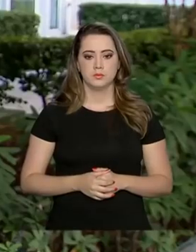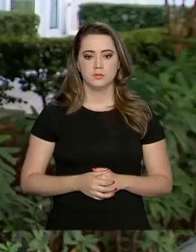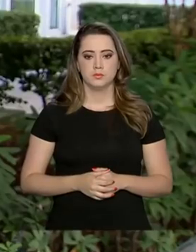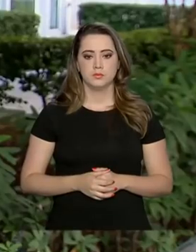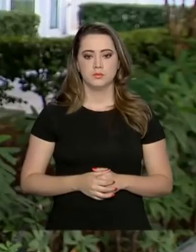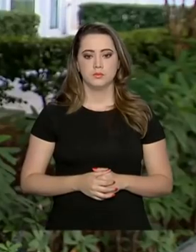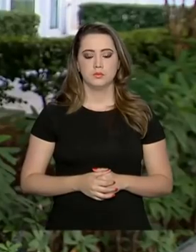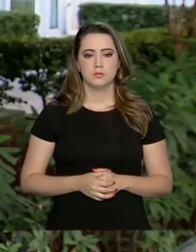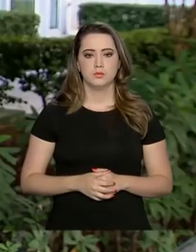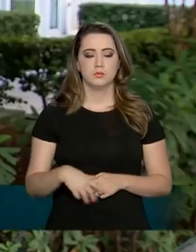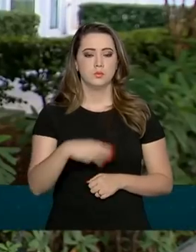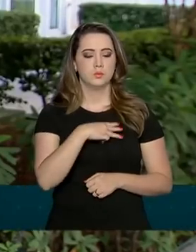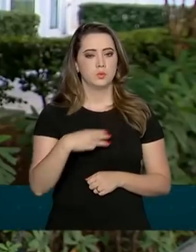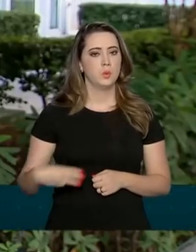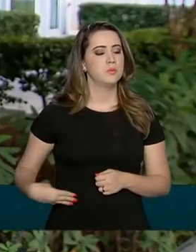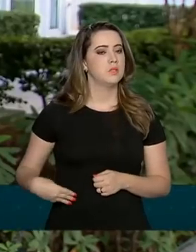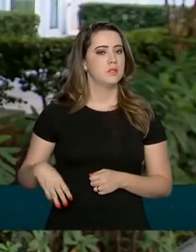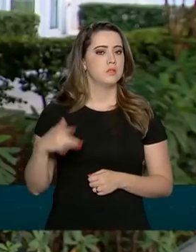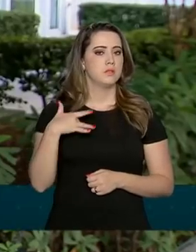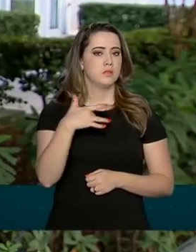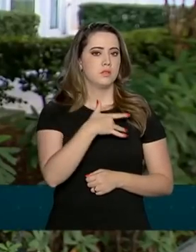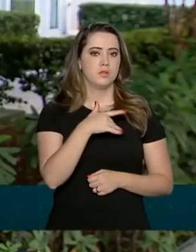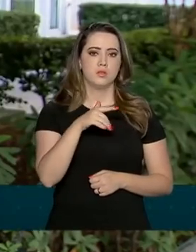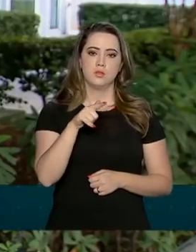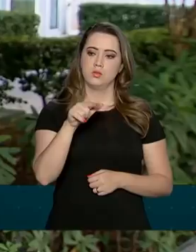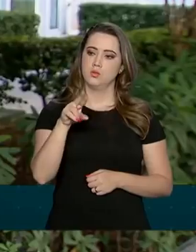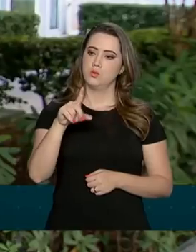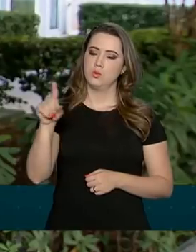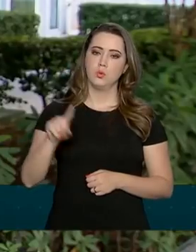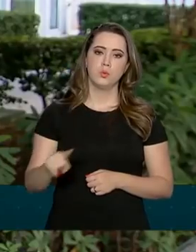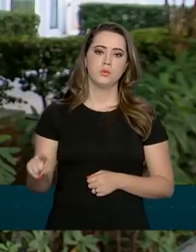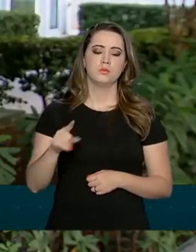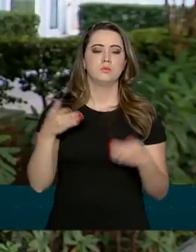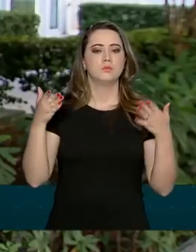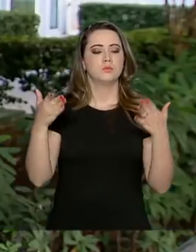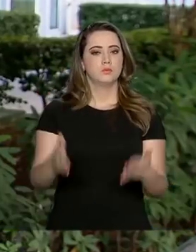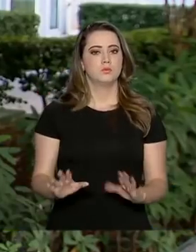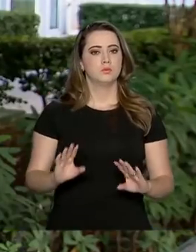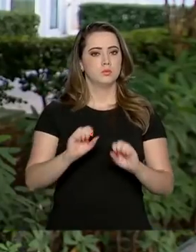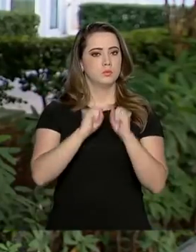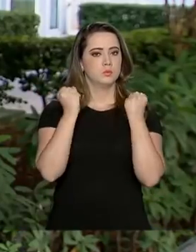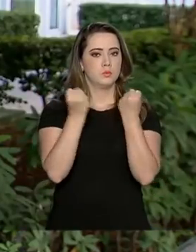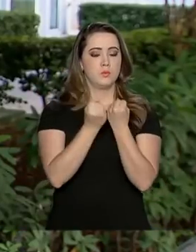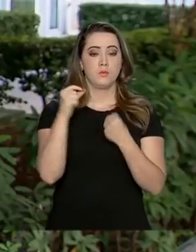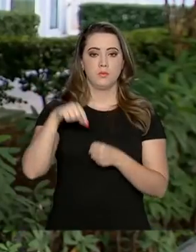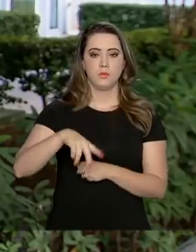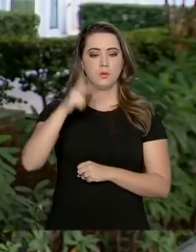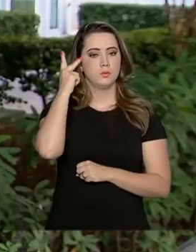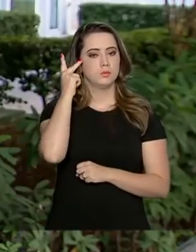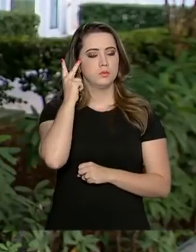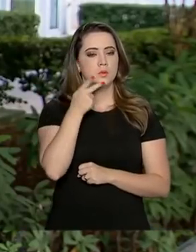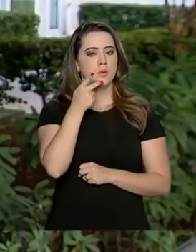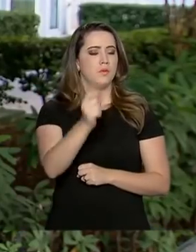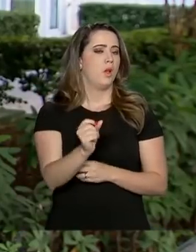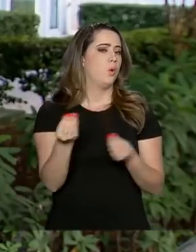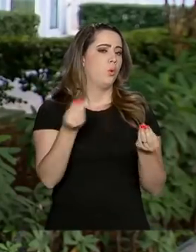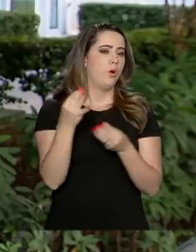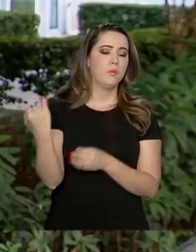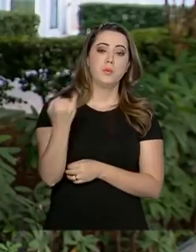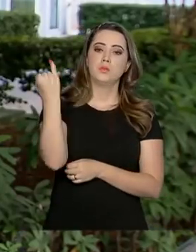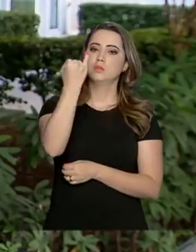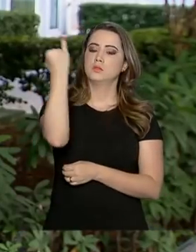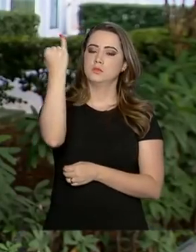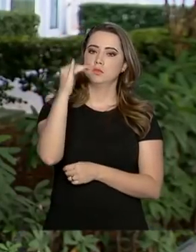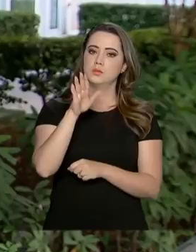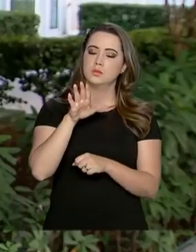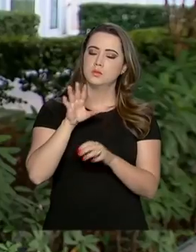O ministro da Saúde, Luiz Henrique Mandetta, participou do seminário Saúde do Brasil, aqui em São Paulo. Ele falou sobre a importância